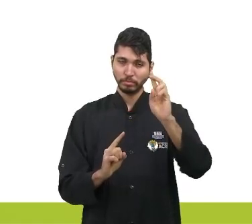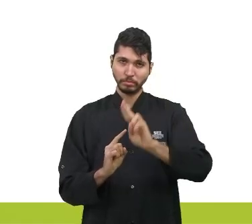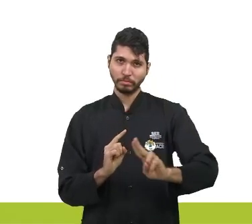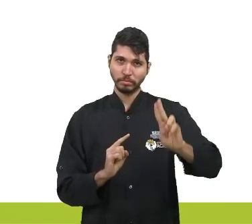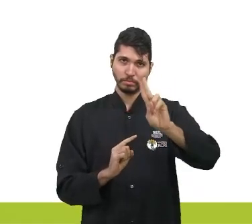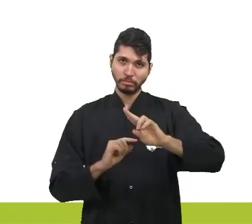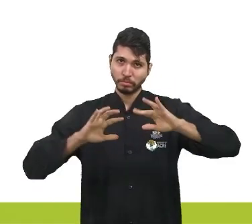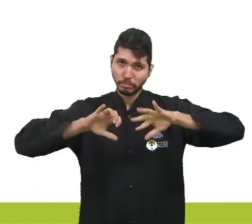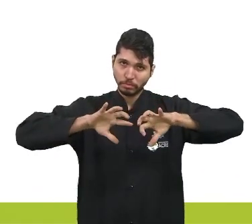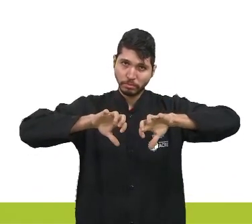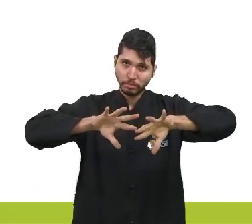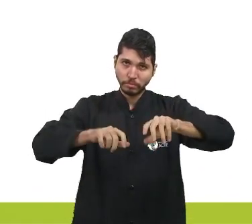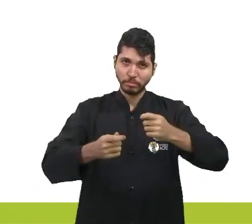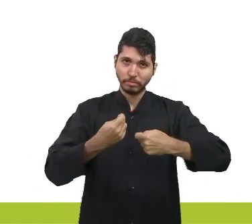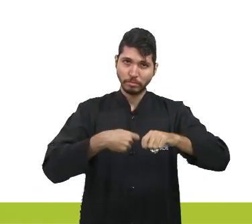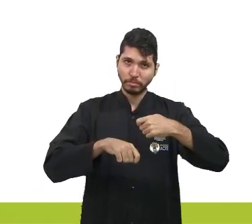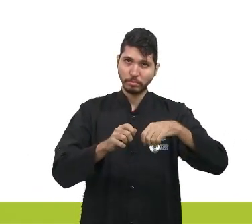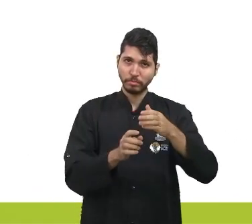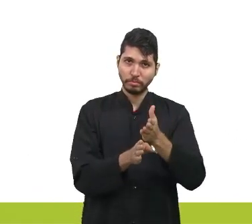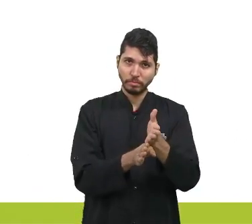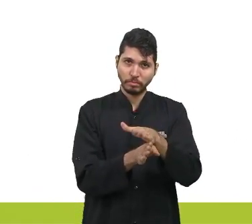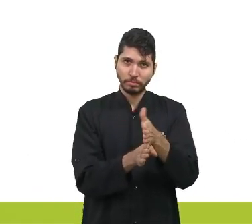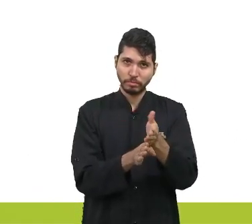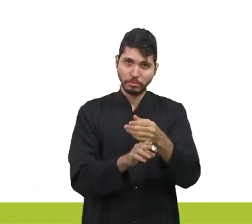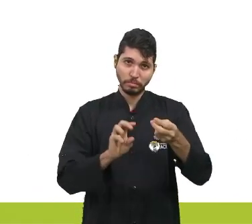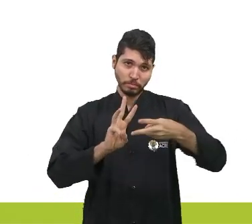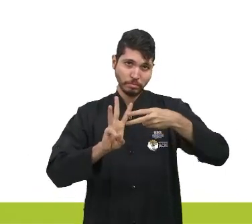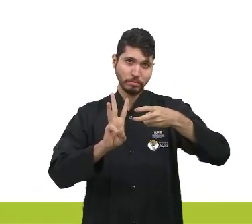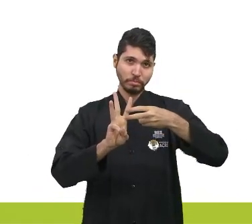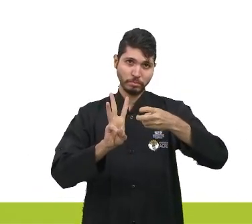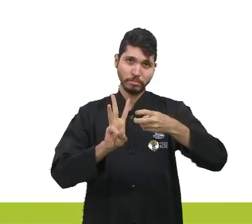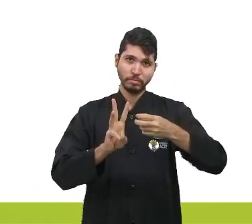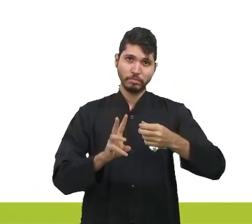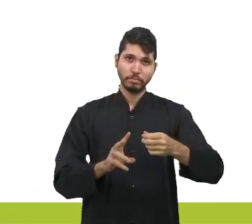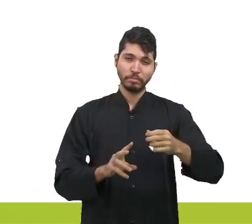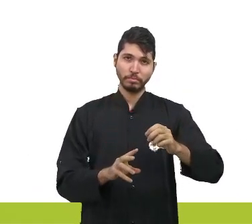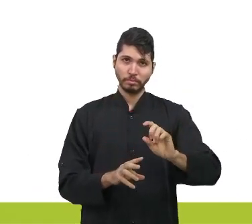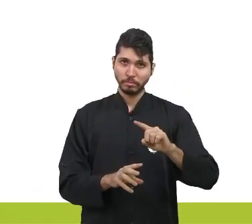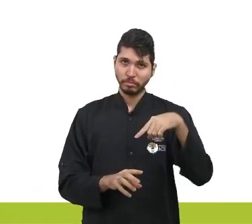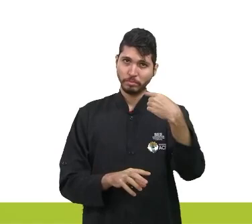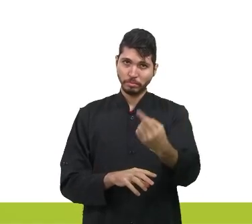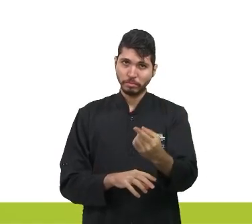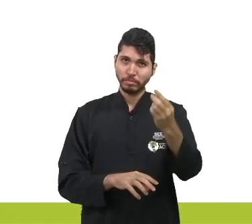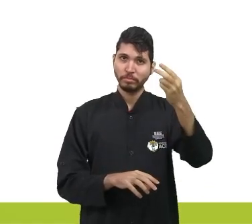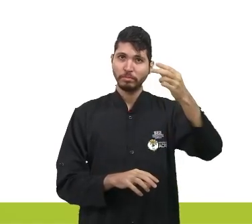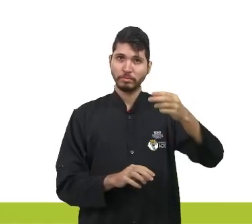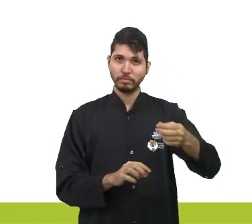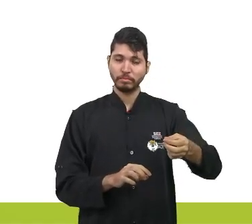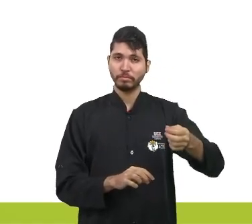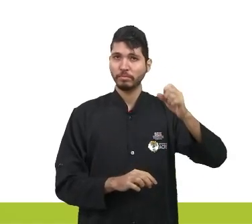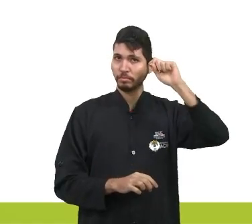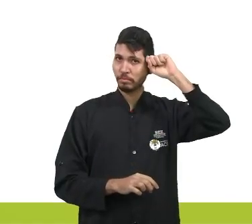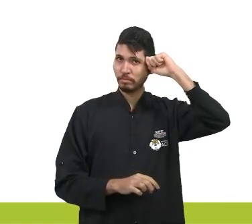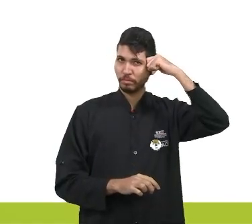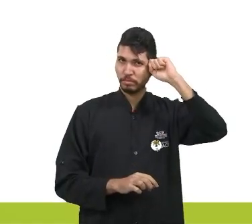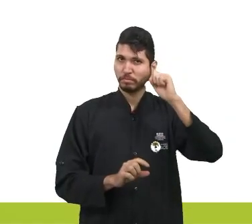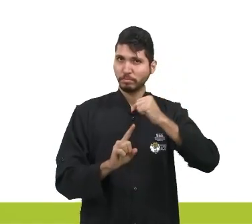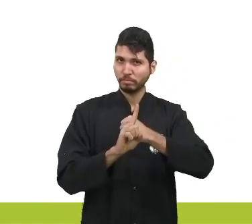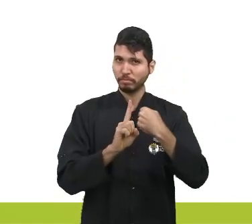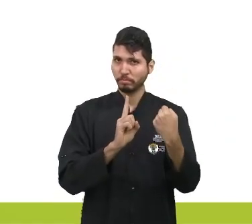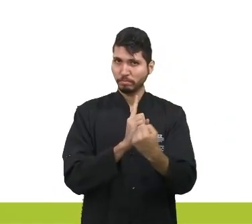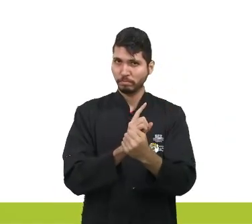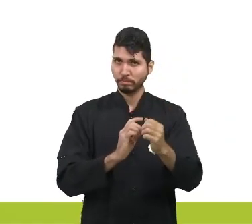econômica, híbrida de índio e, mais tarde, de negro na composição. Sociedade que se